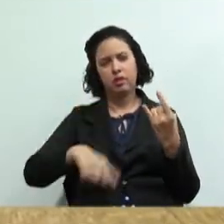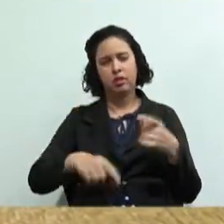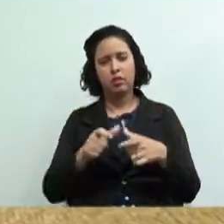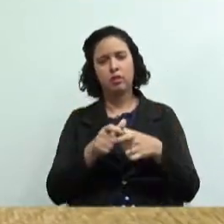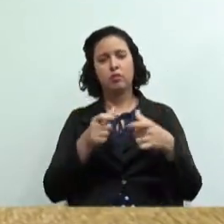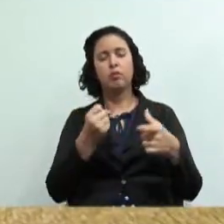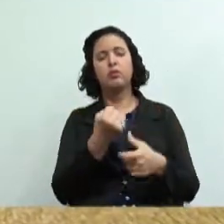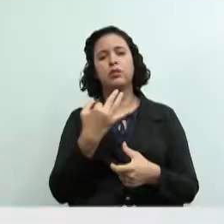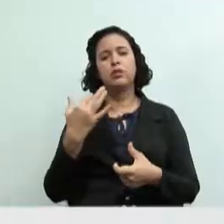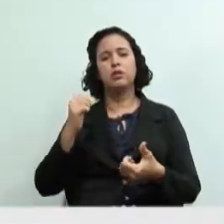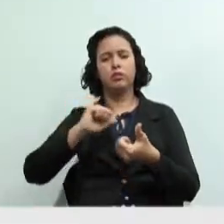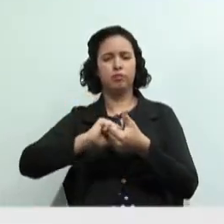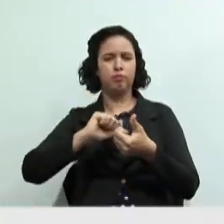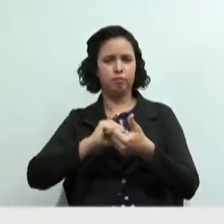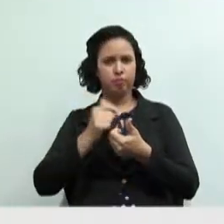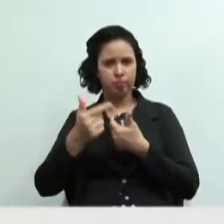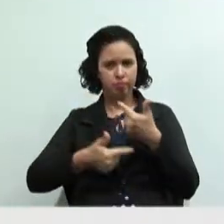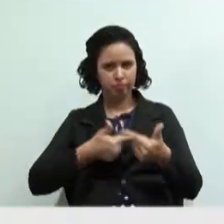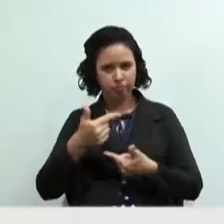de trabalho.